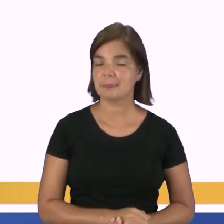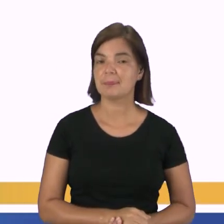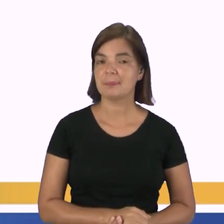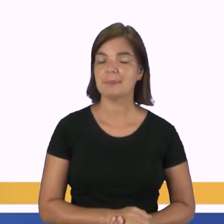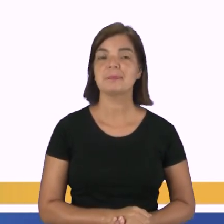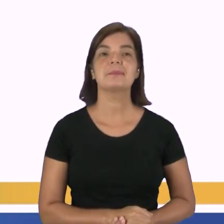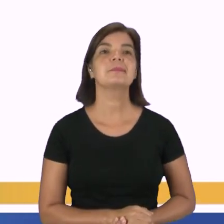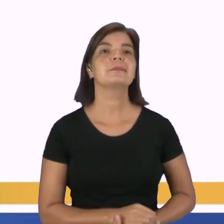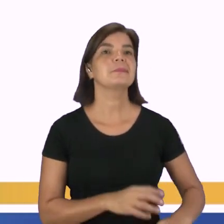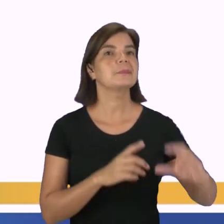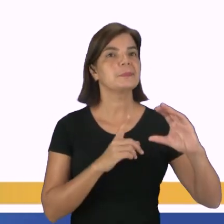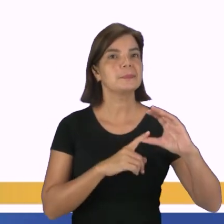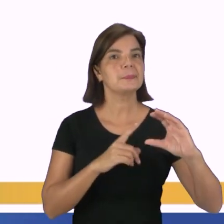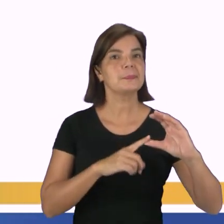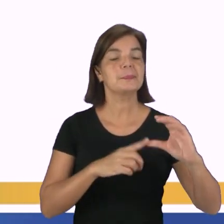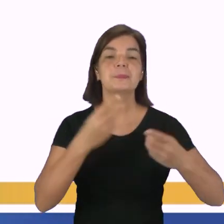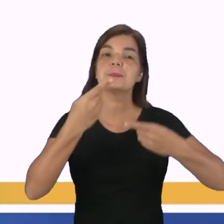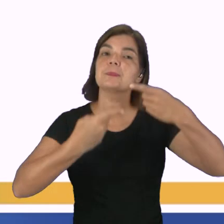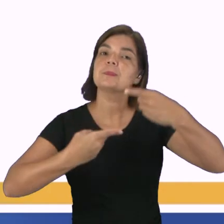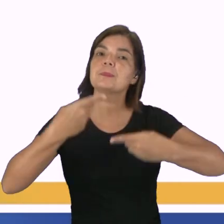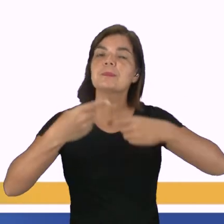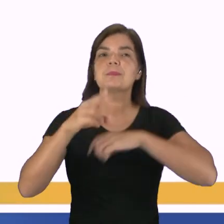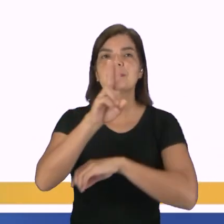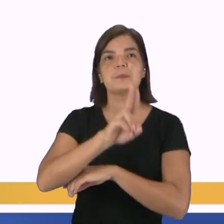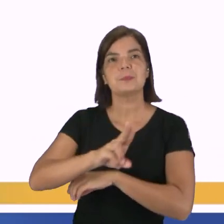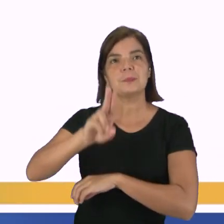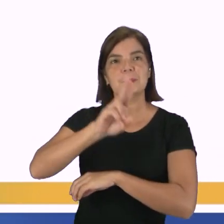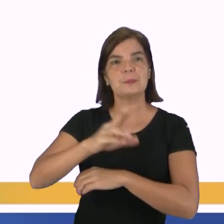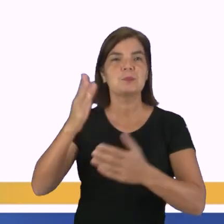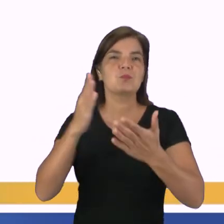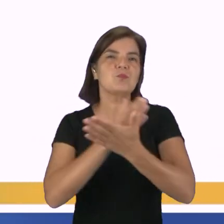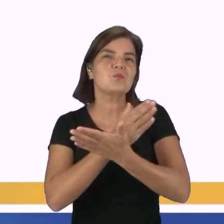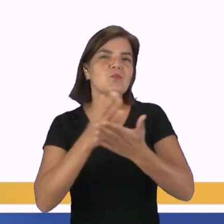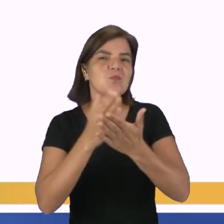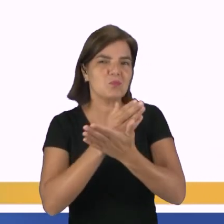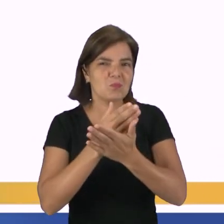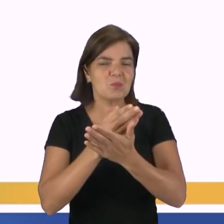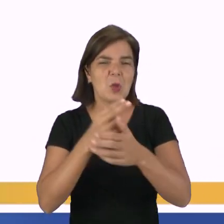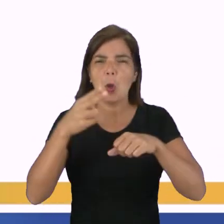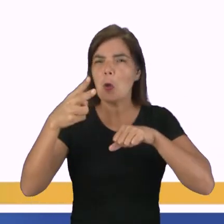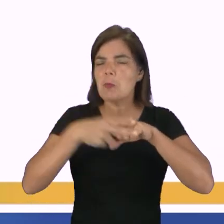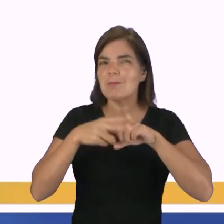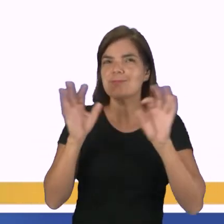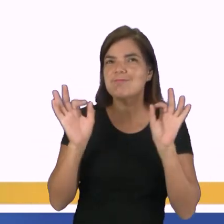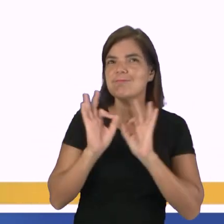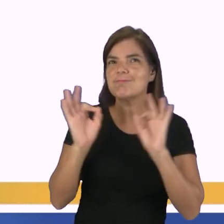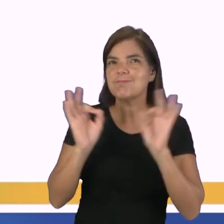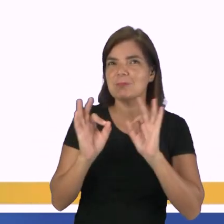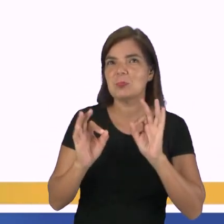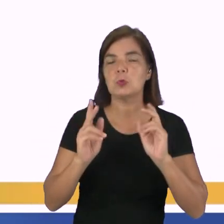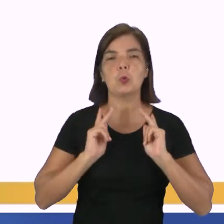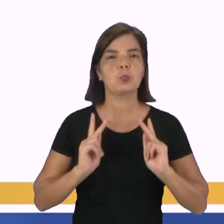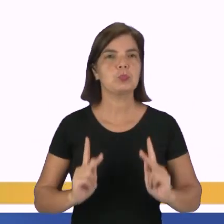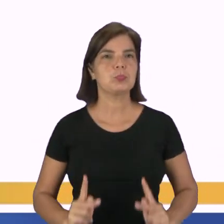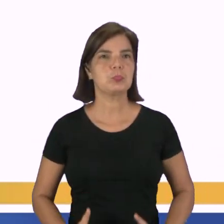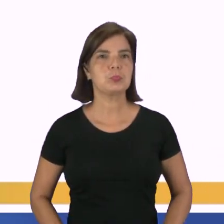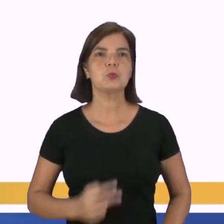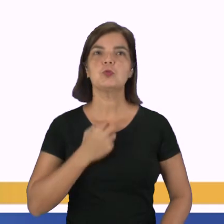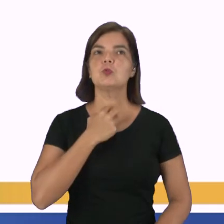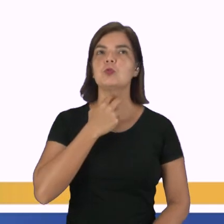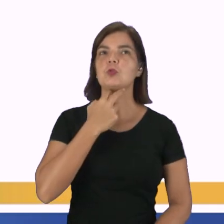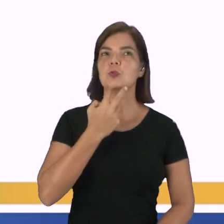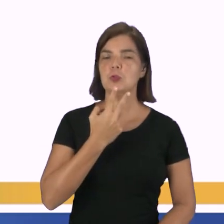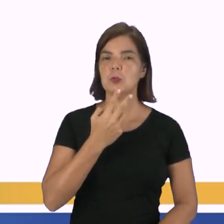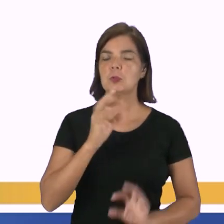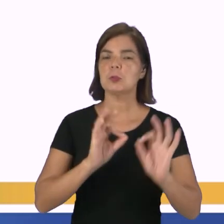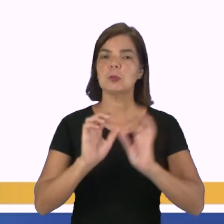correto também. Letra C. O debate utiliza de alguns recursos não verbais, como postura, tom de